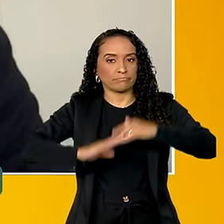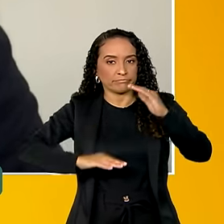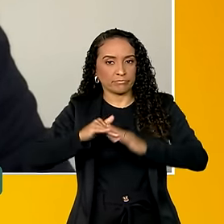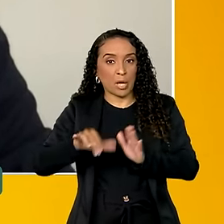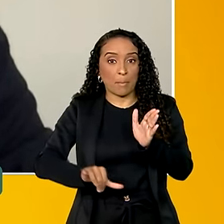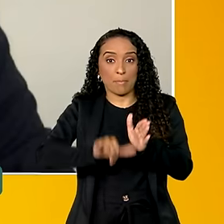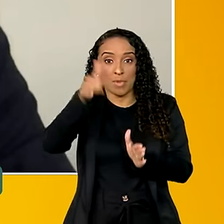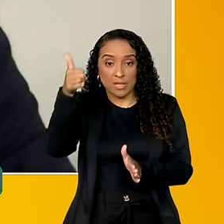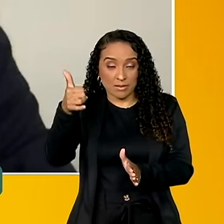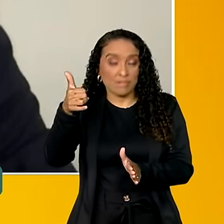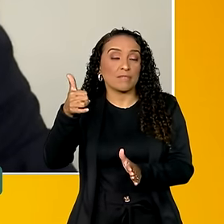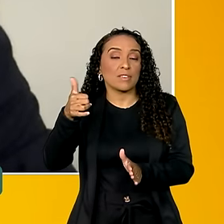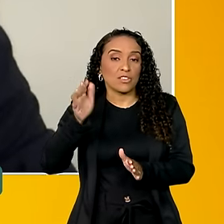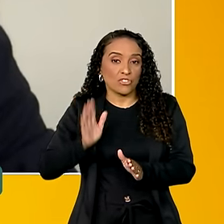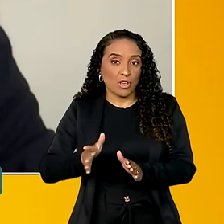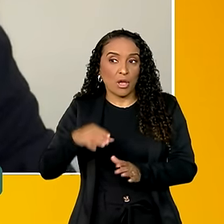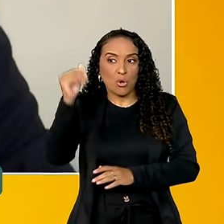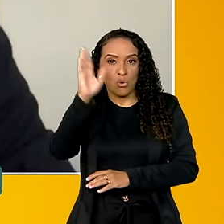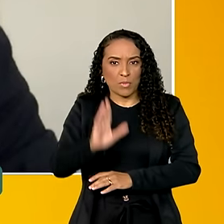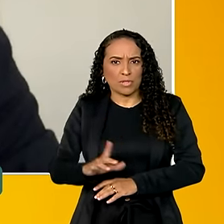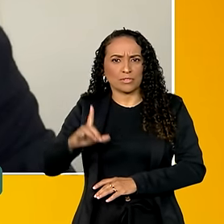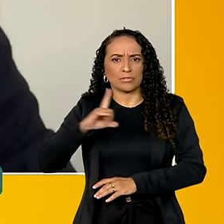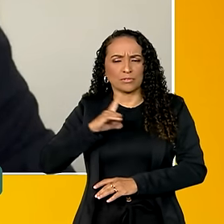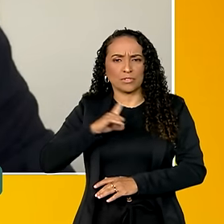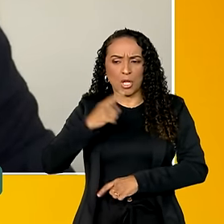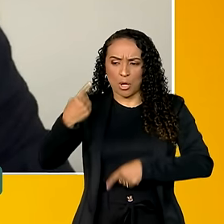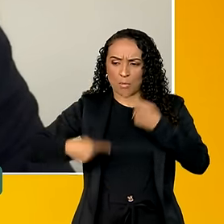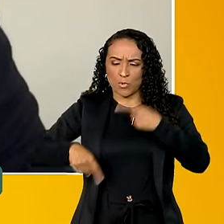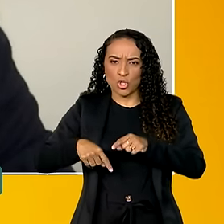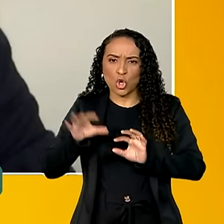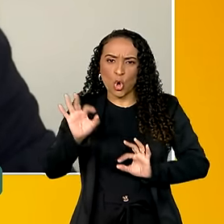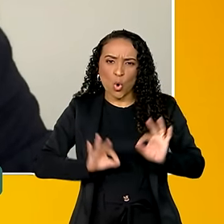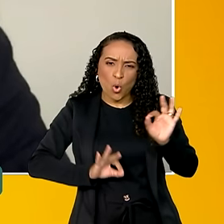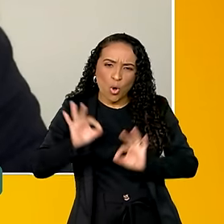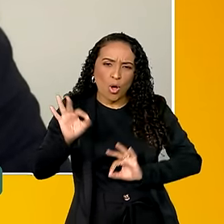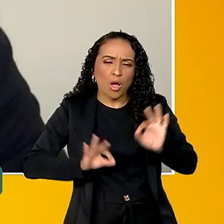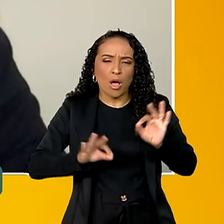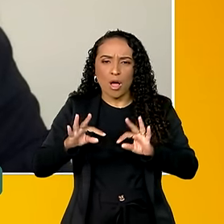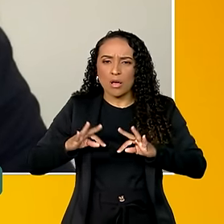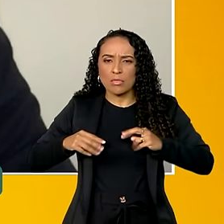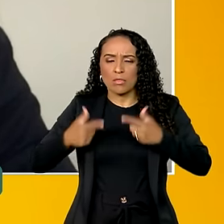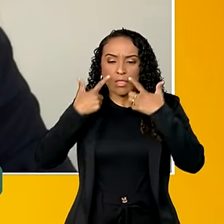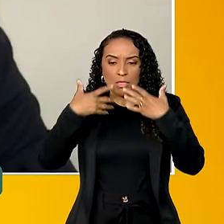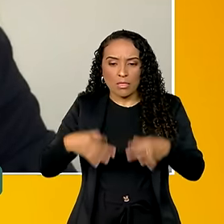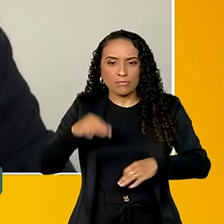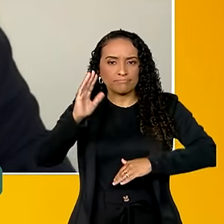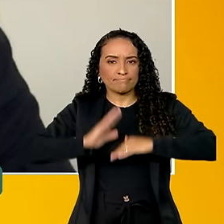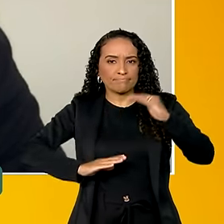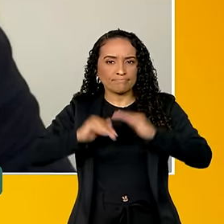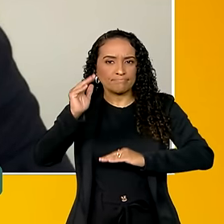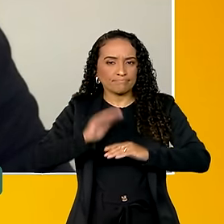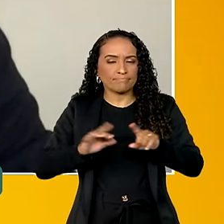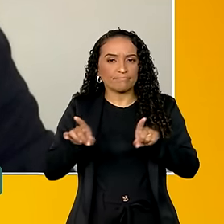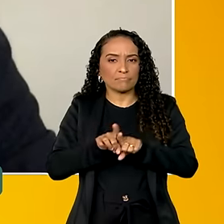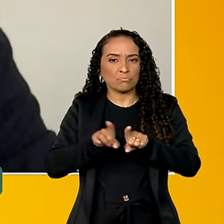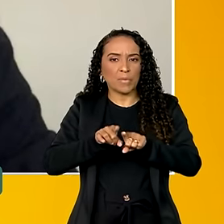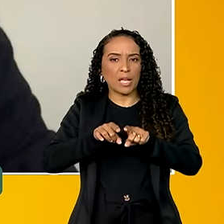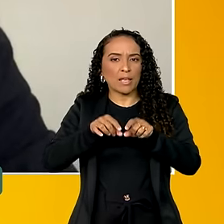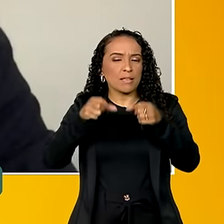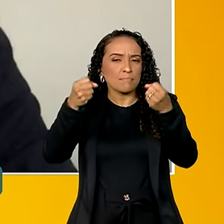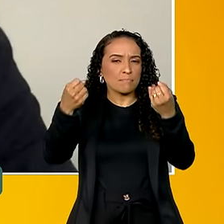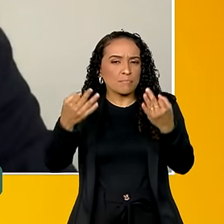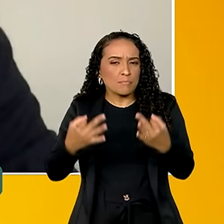pela primeira vez o Brasil conta com uma política que organiza a atenção especializada e define